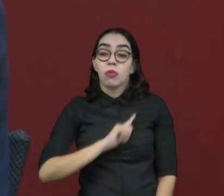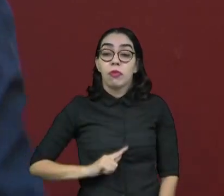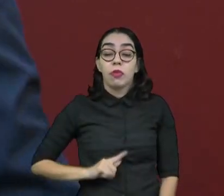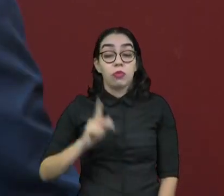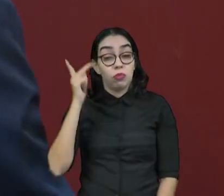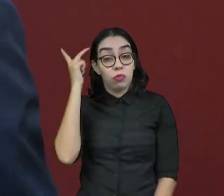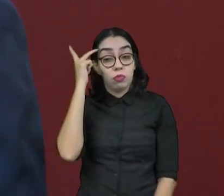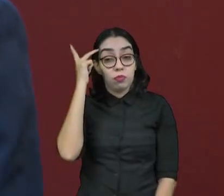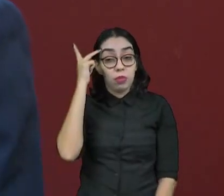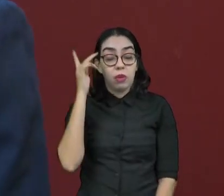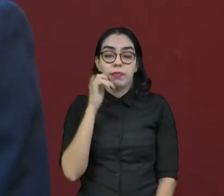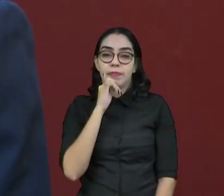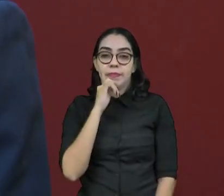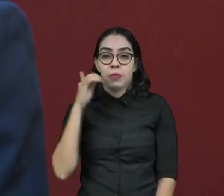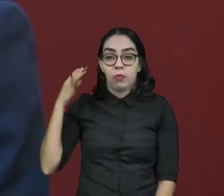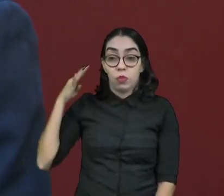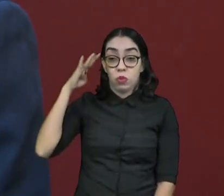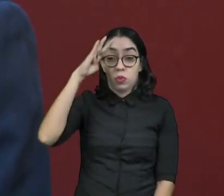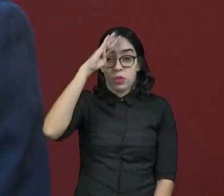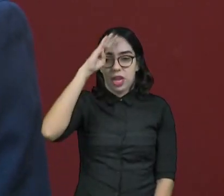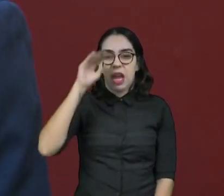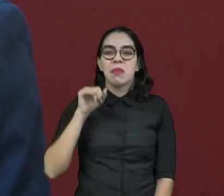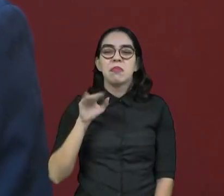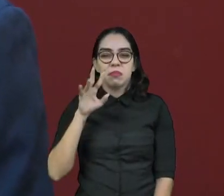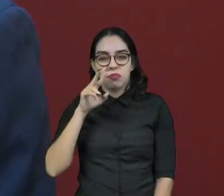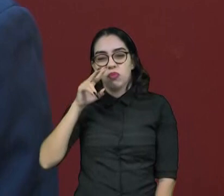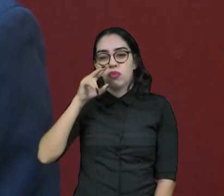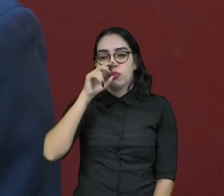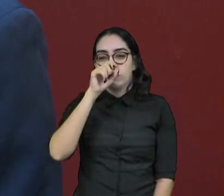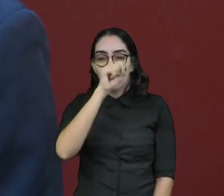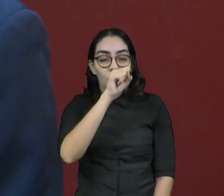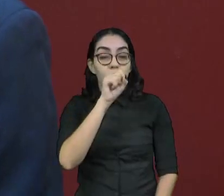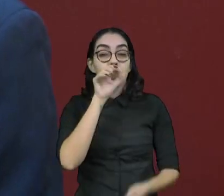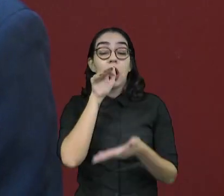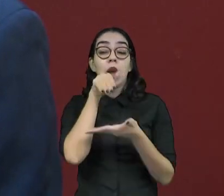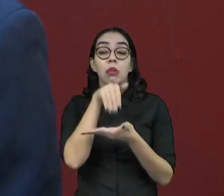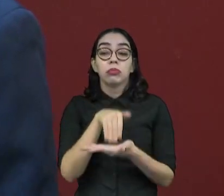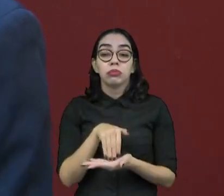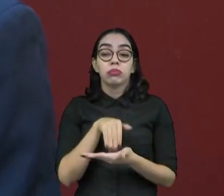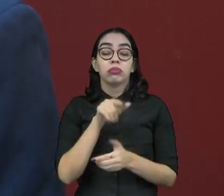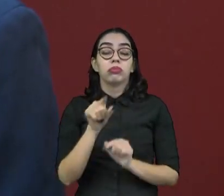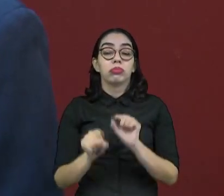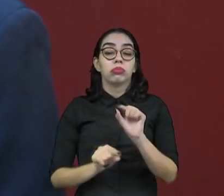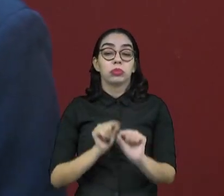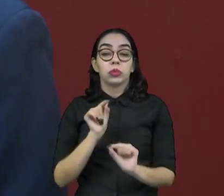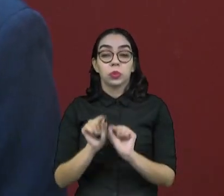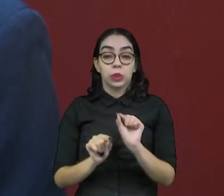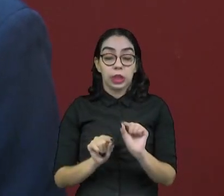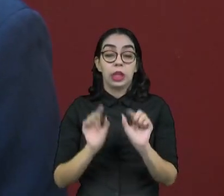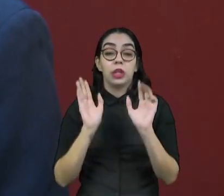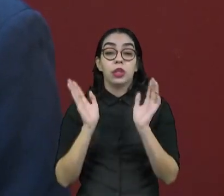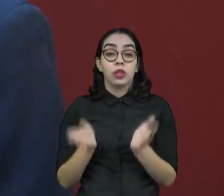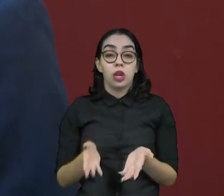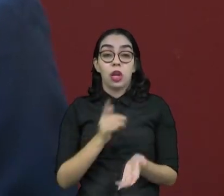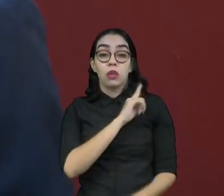Paulo, por exemplo, você tinha um Bolsonaro com muita força. Quando chegou na reta final, a gente viu o A candidatura do atual governador ressecando